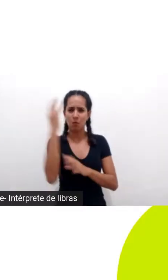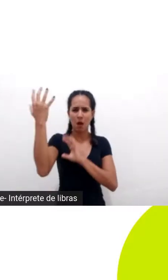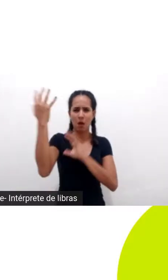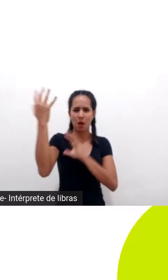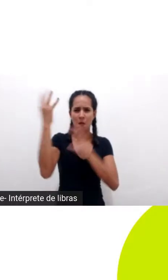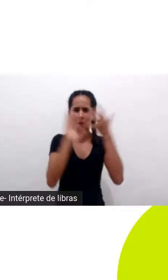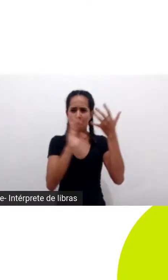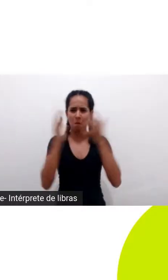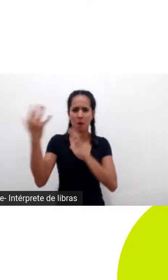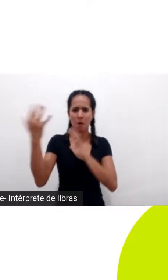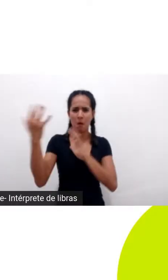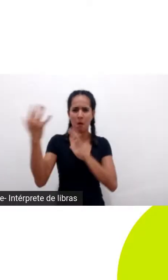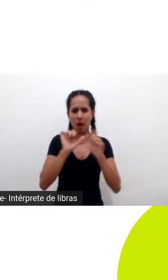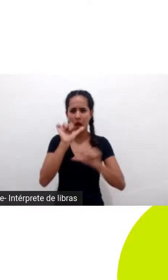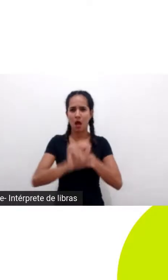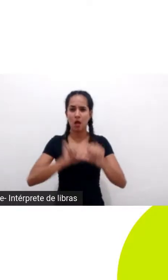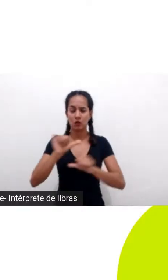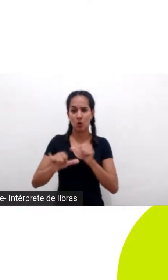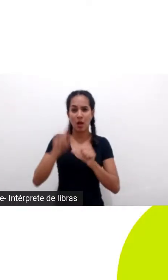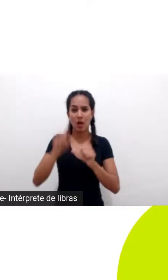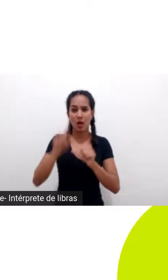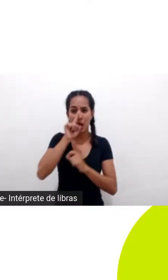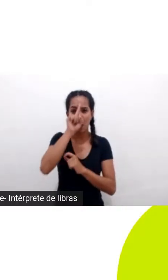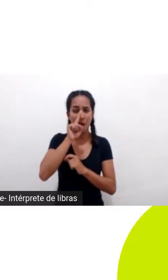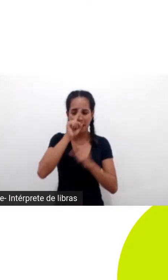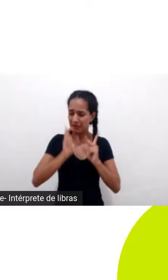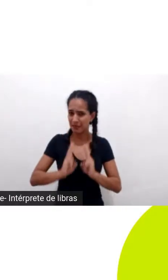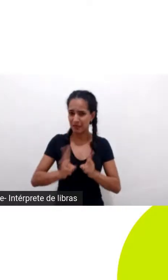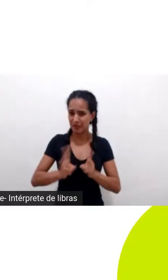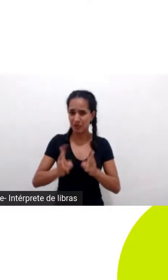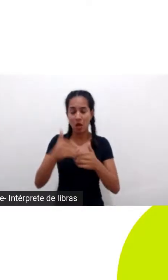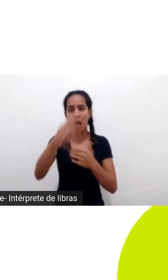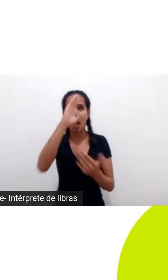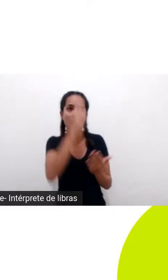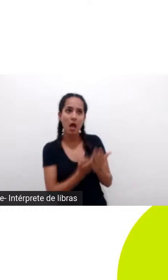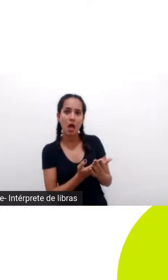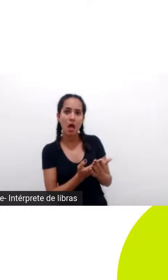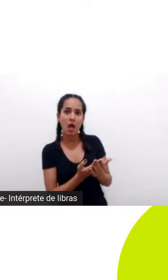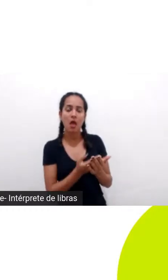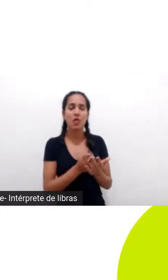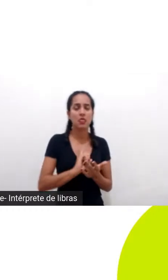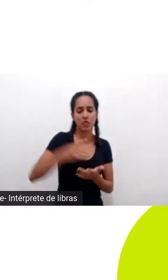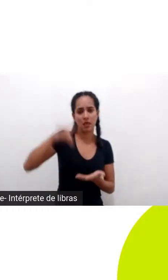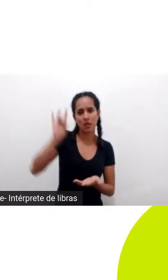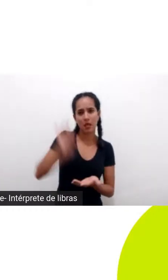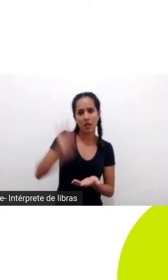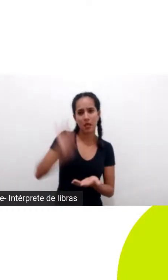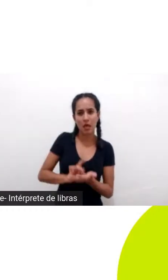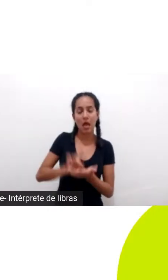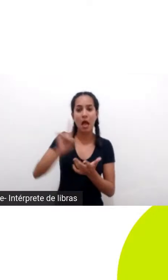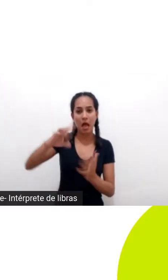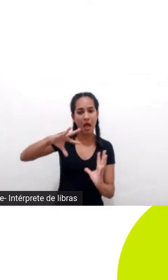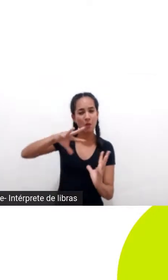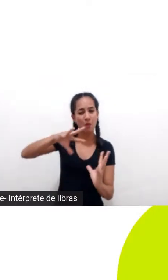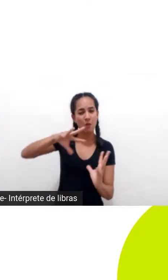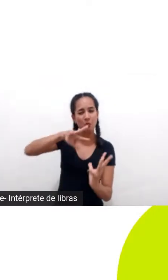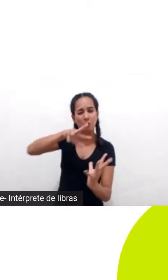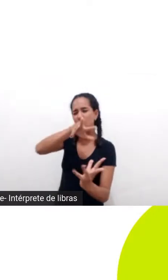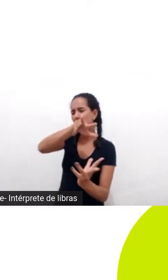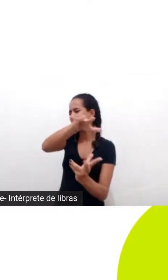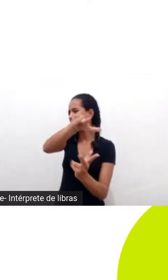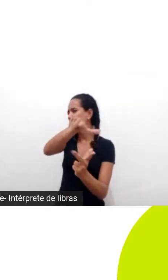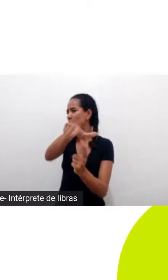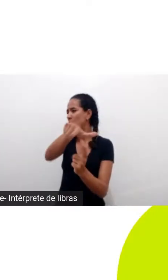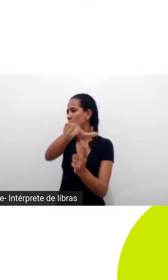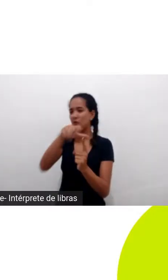sem precedentes é uma crise que vai muito além de crenças de nacionalidades ela é transnacional ela vai afetar todo mundo no mundo